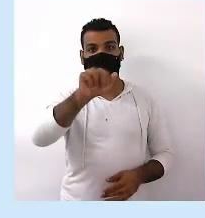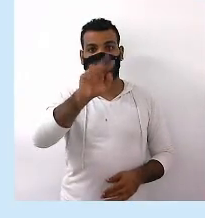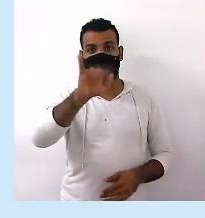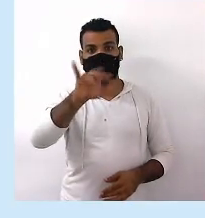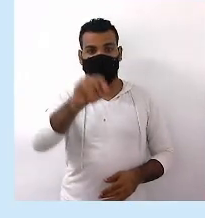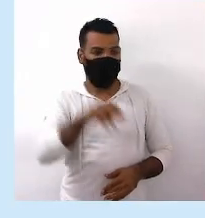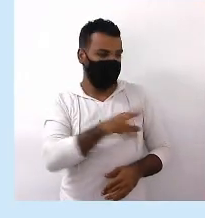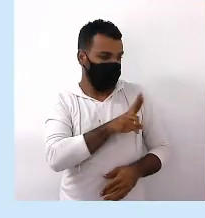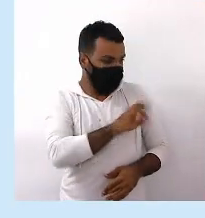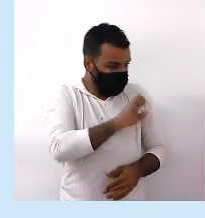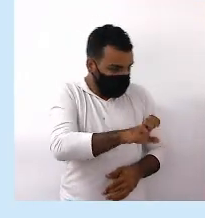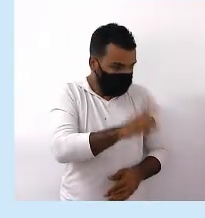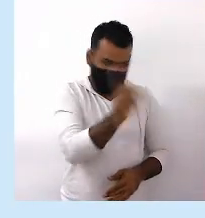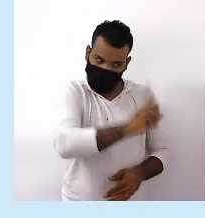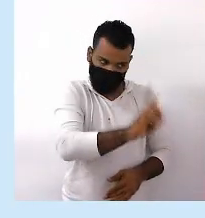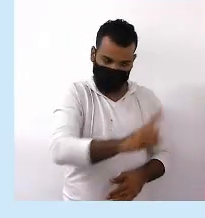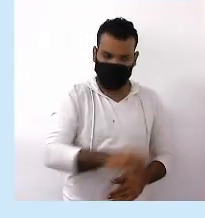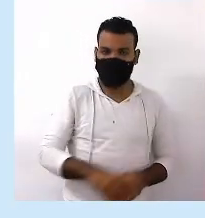Assim como é mais